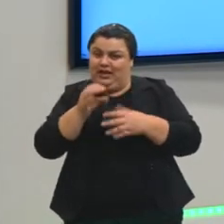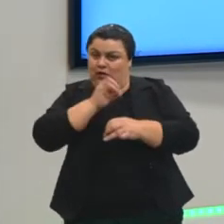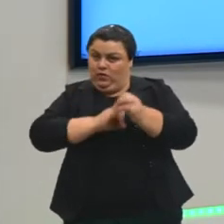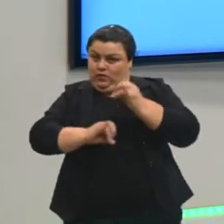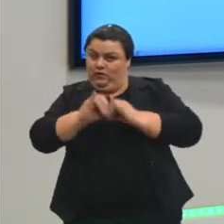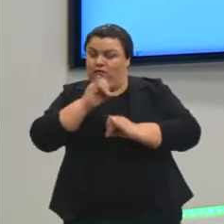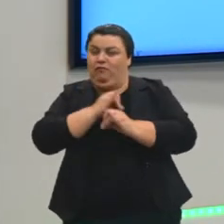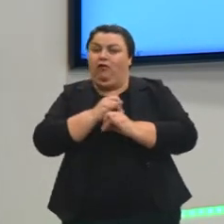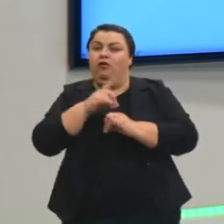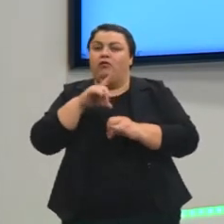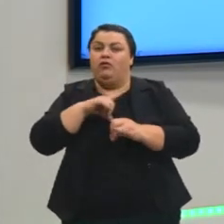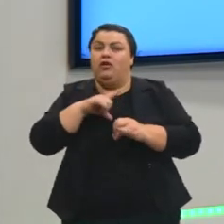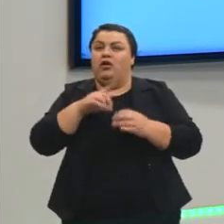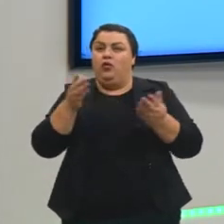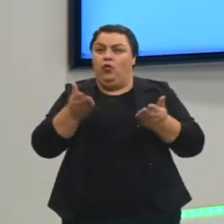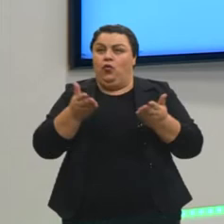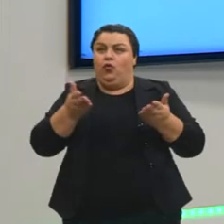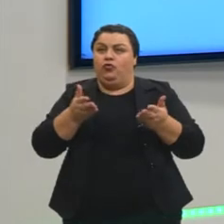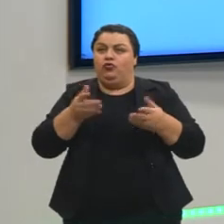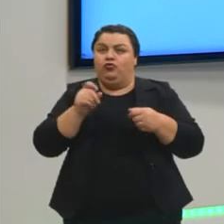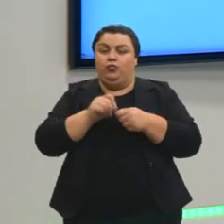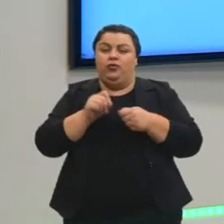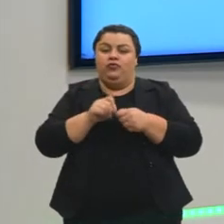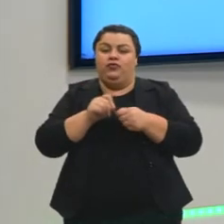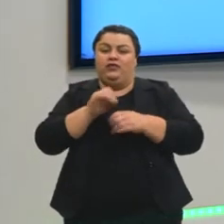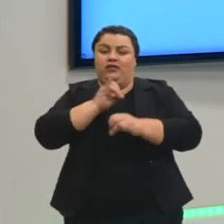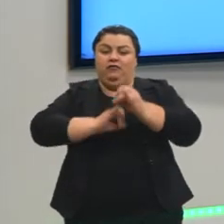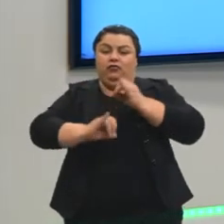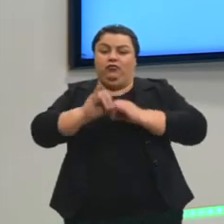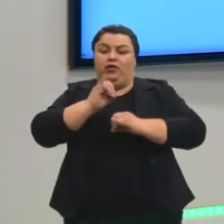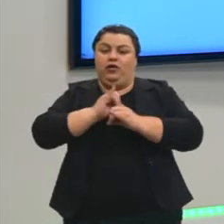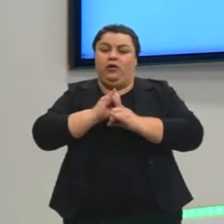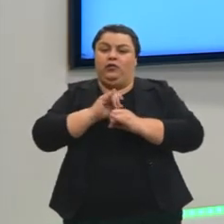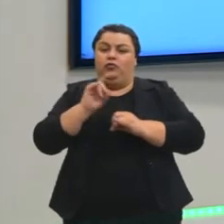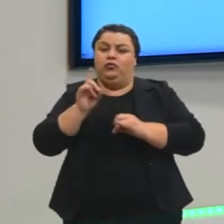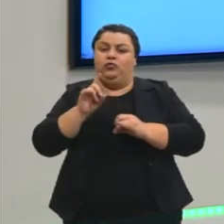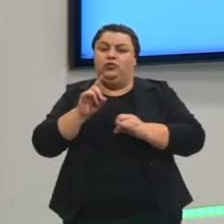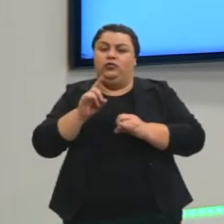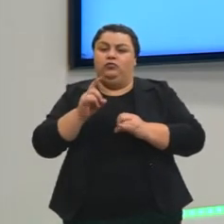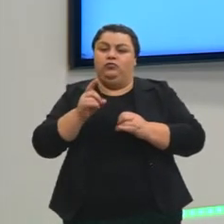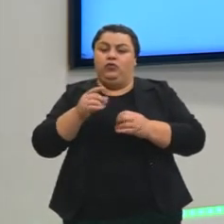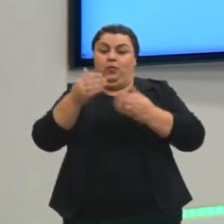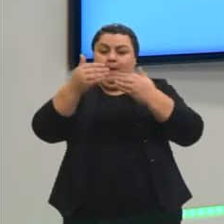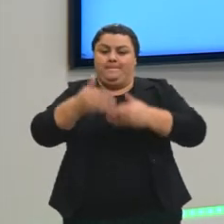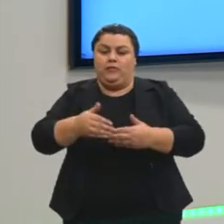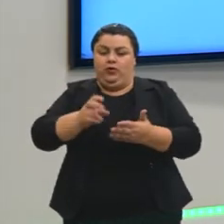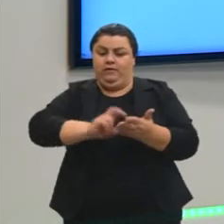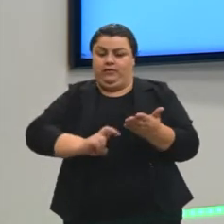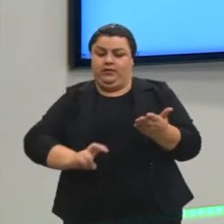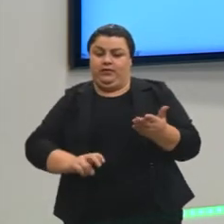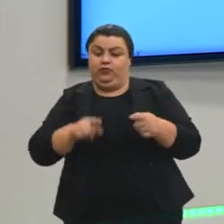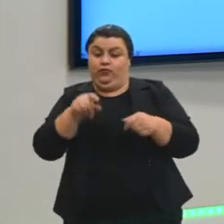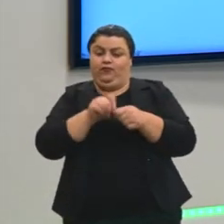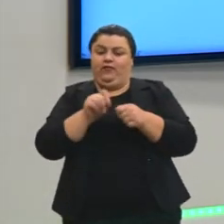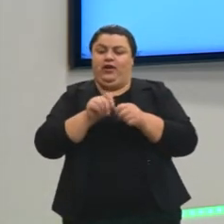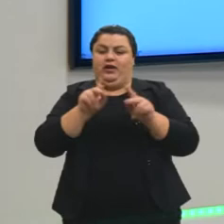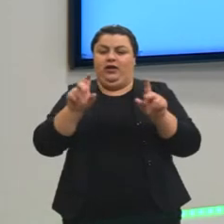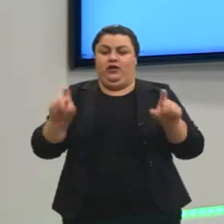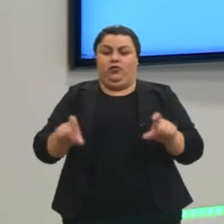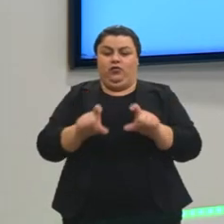porque tem o Enem hoje que a gente pode fazer de forma virtual, ou seja, tu não ganha uma prova impressa, tu faz num computador,